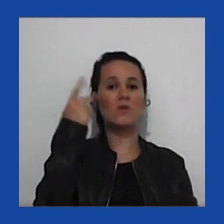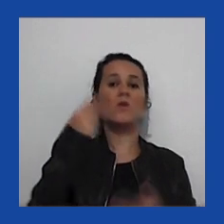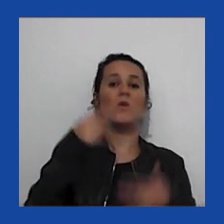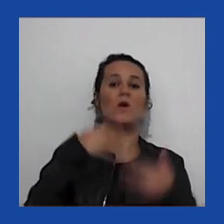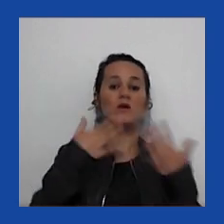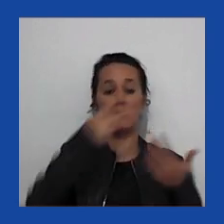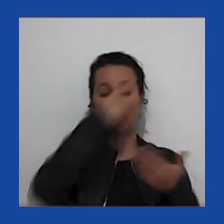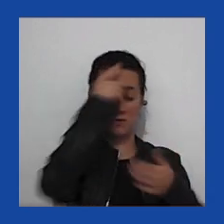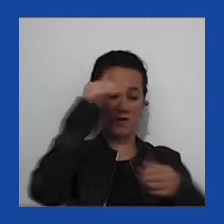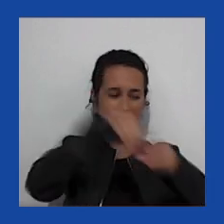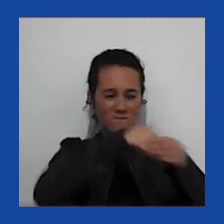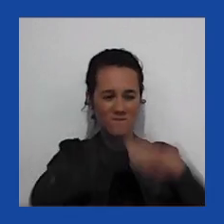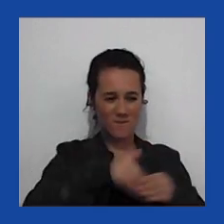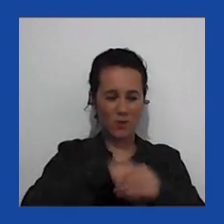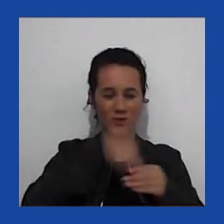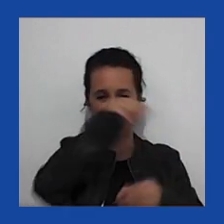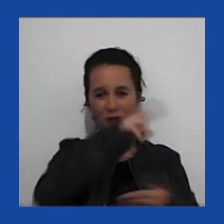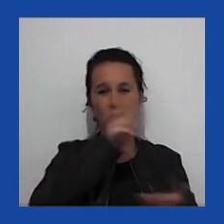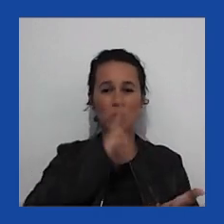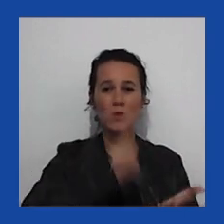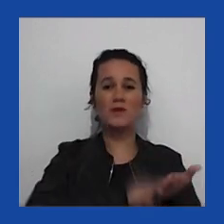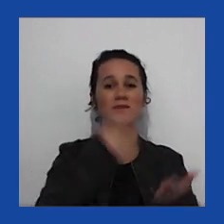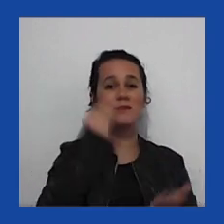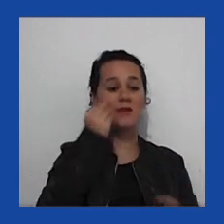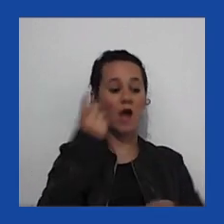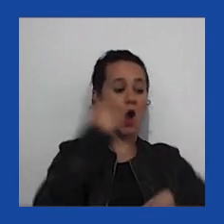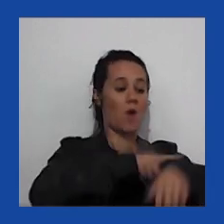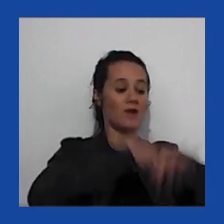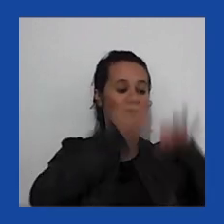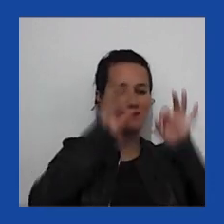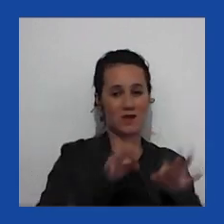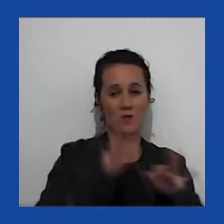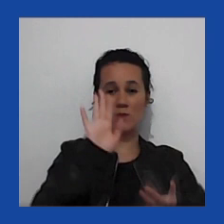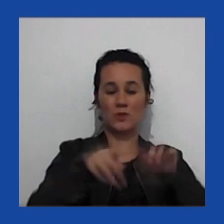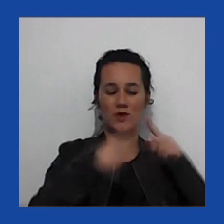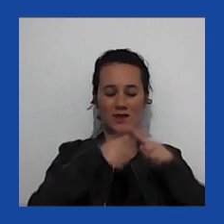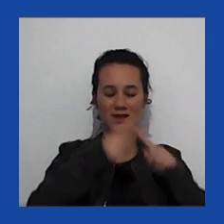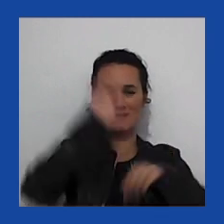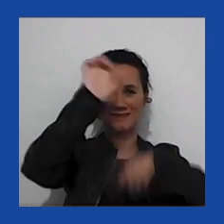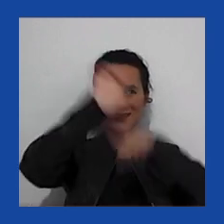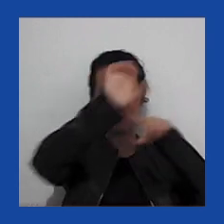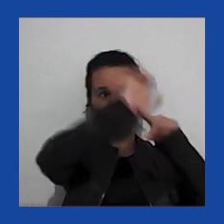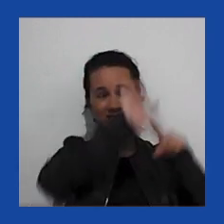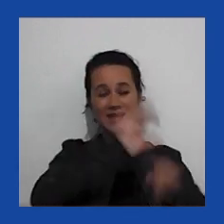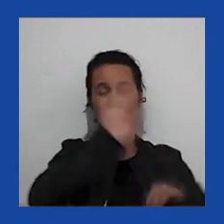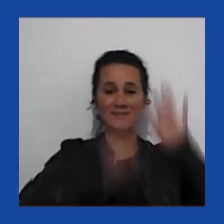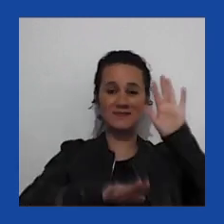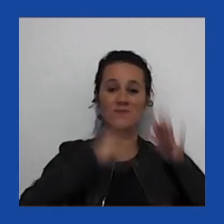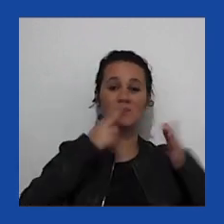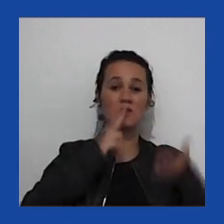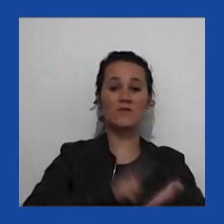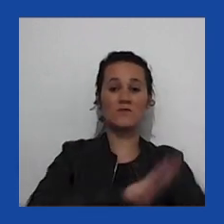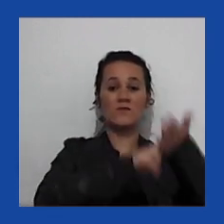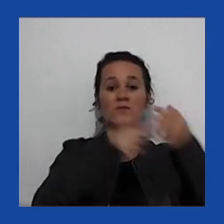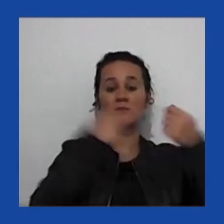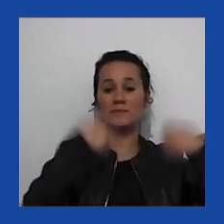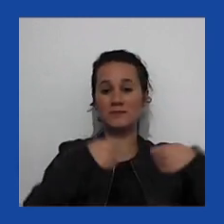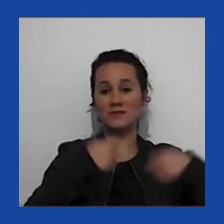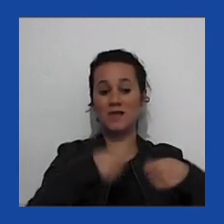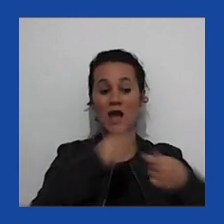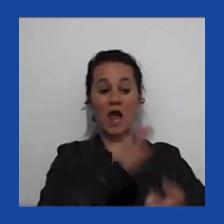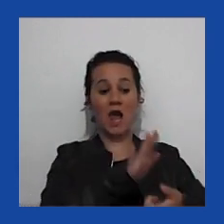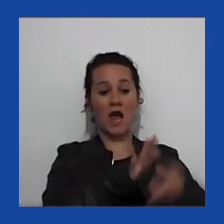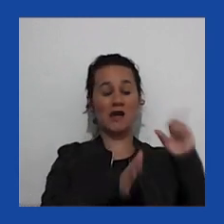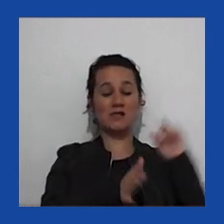votando nos Correios chegar na hora certa, porque tem muitos estados em que o voto tem que chegar antes